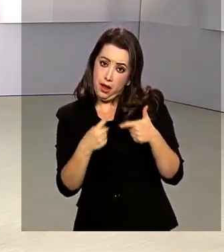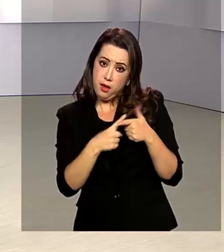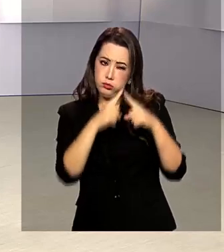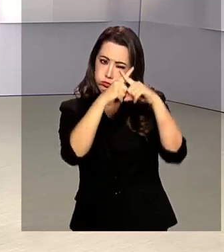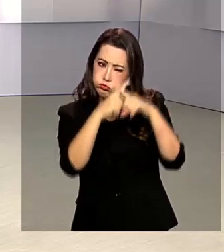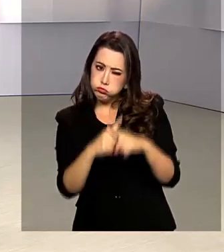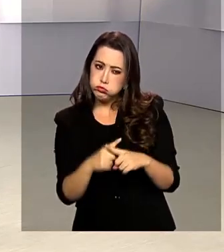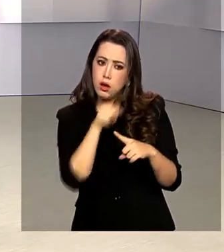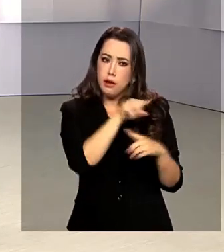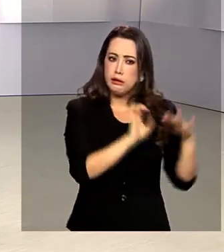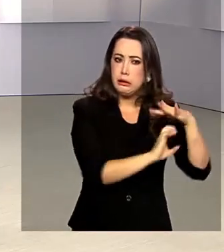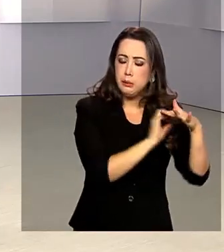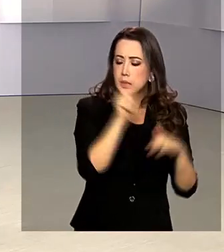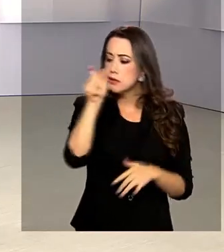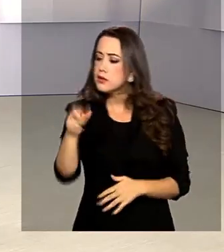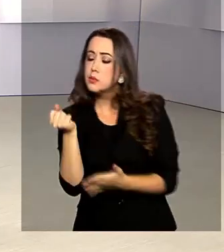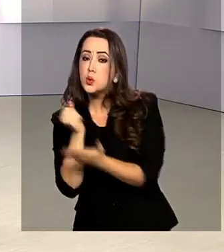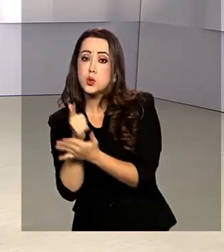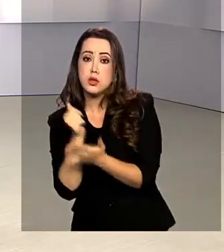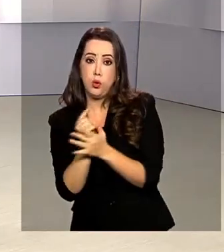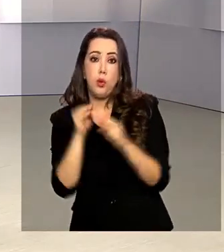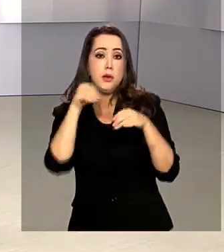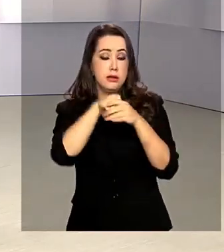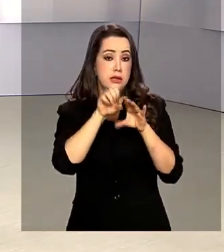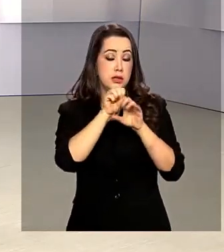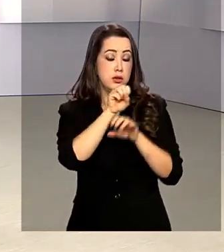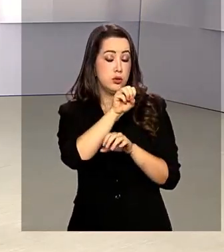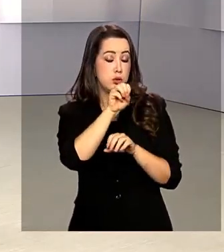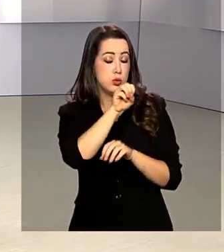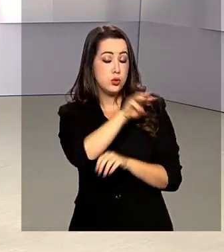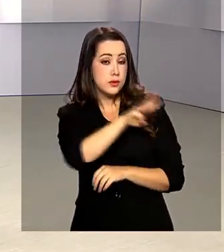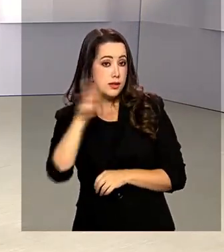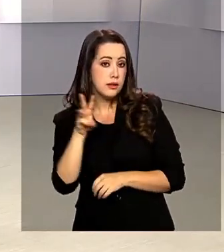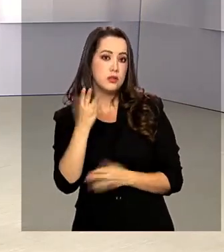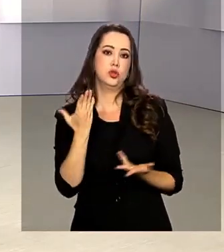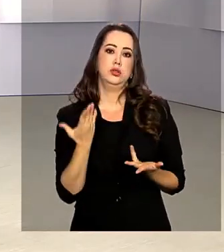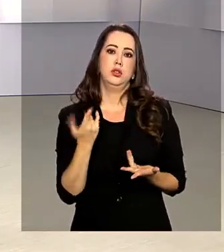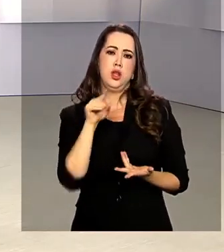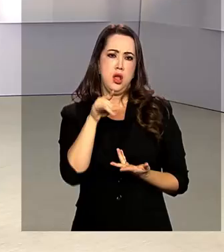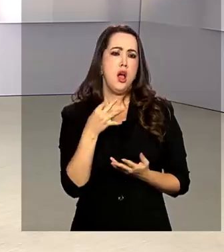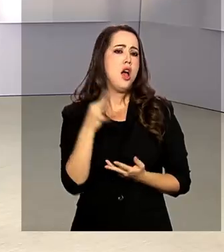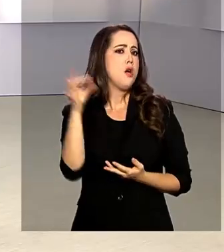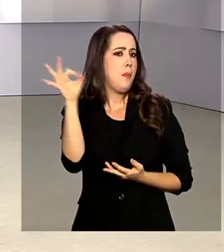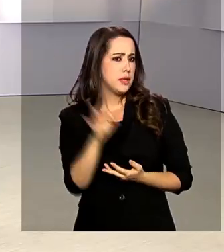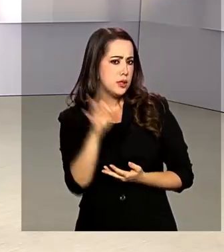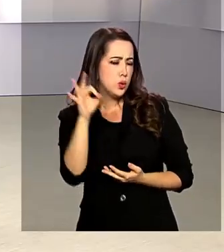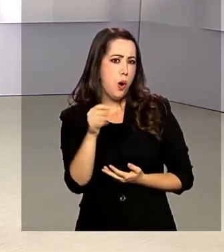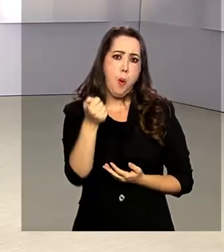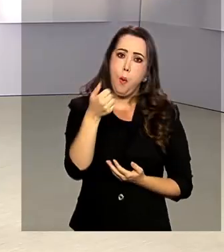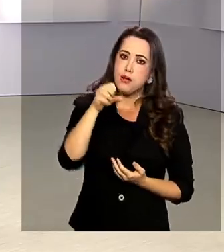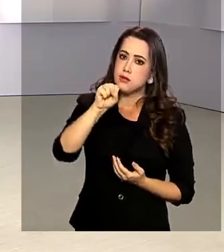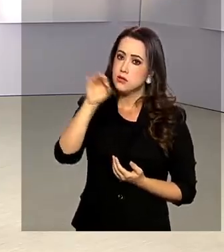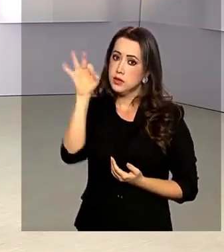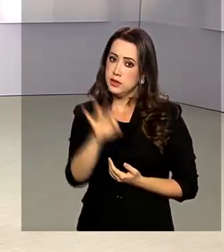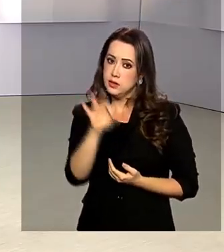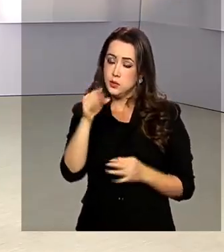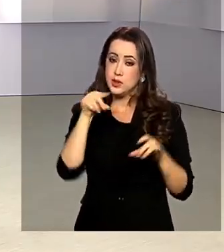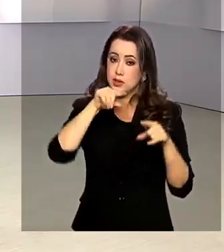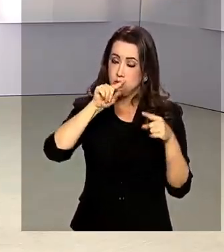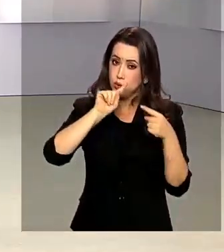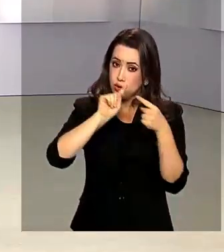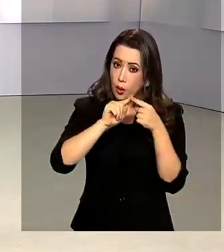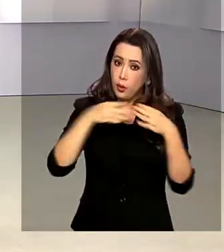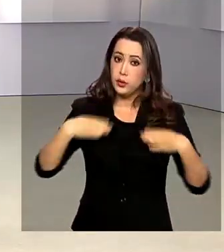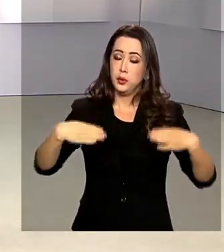consumidores e empresas cadastradas no sistema. A taxa de resolução dos problemas chega a quase 80% segundo o Ministério da Justiça e